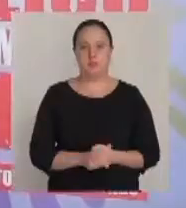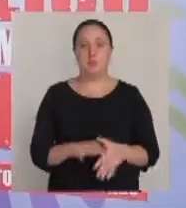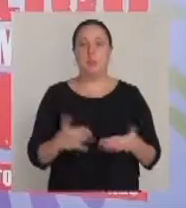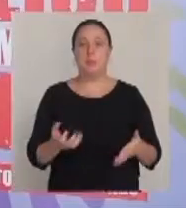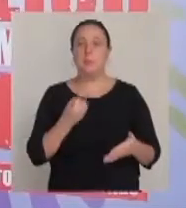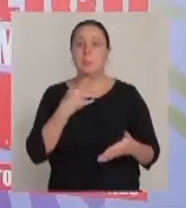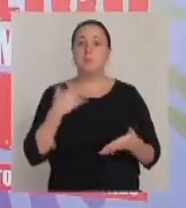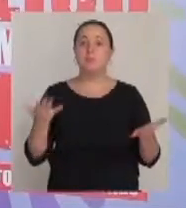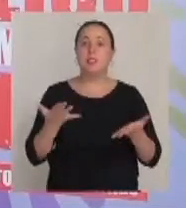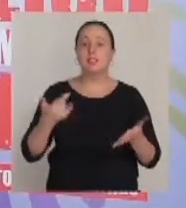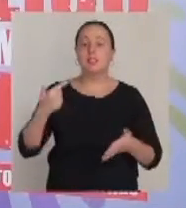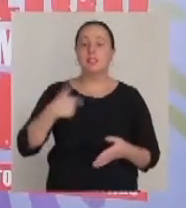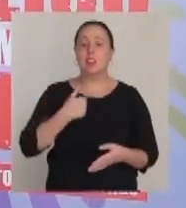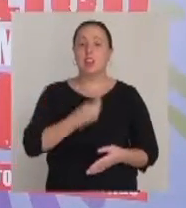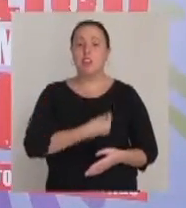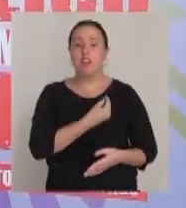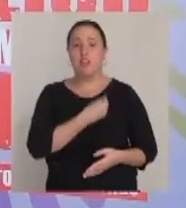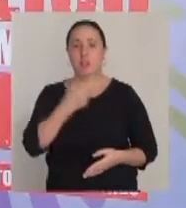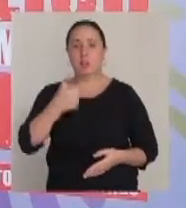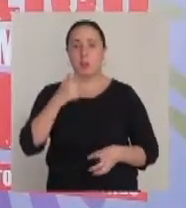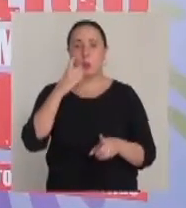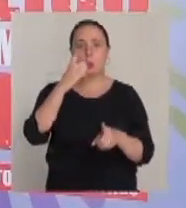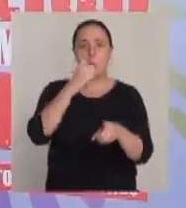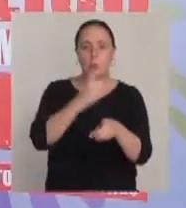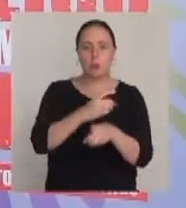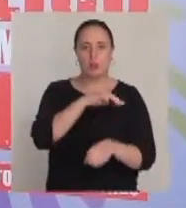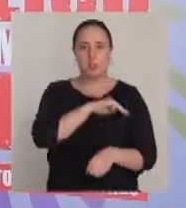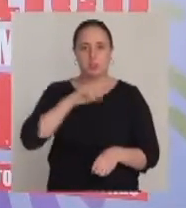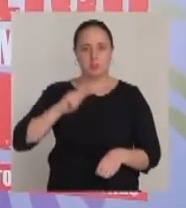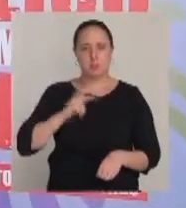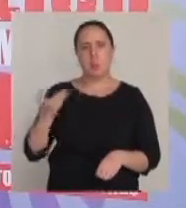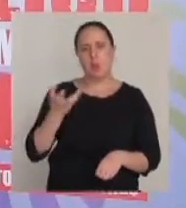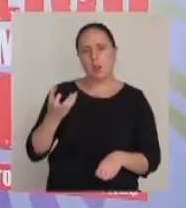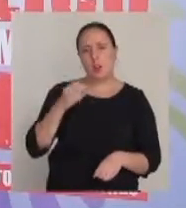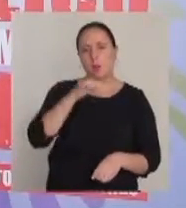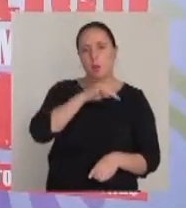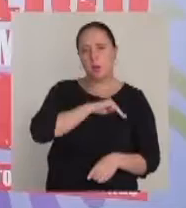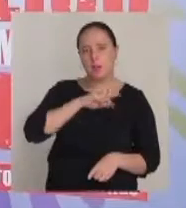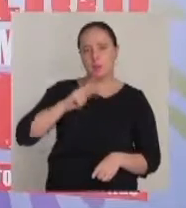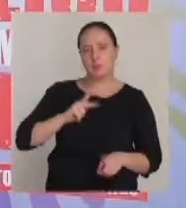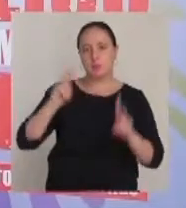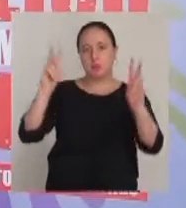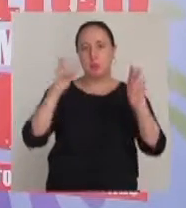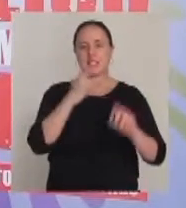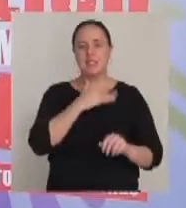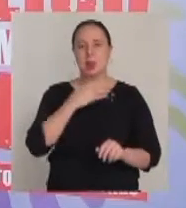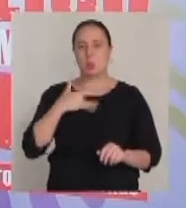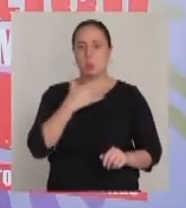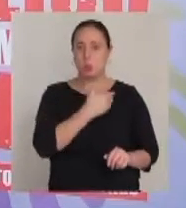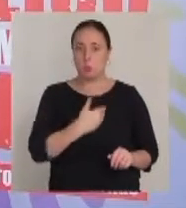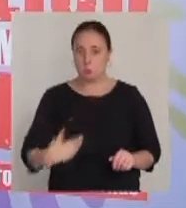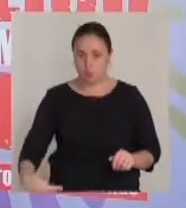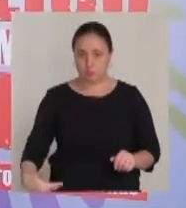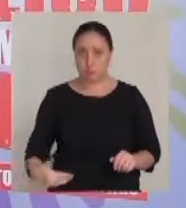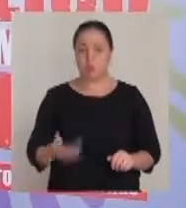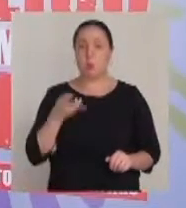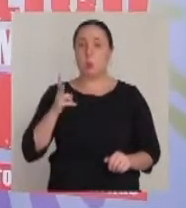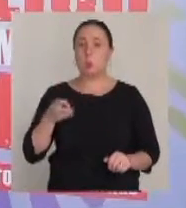Bom, estou aqui no segundo encontro do Ministério Público e eu esperaria que o Ministério Público, em relação à saúde pública,